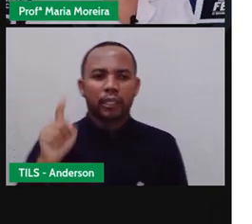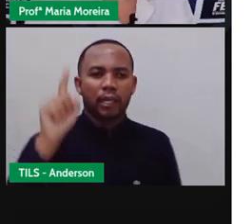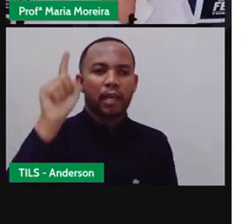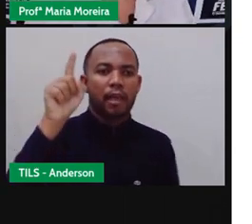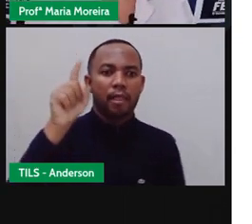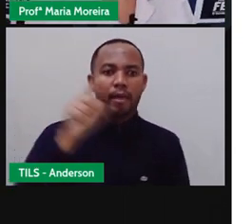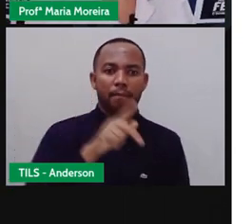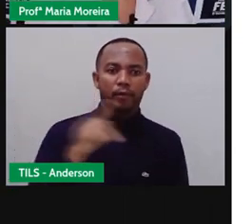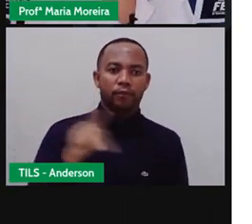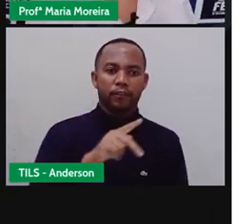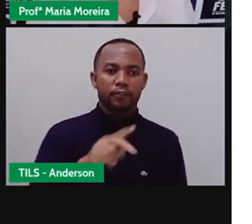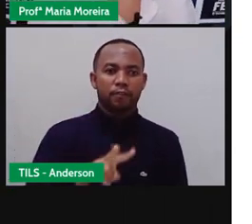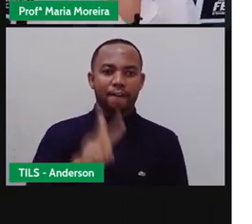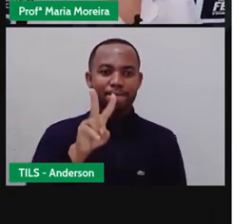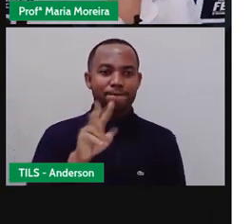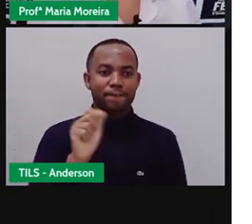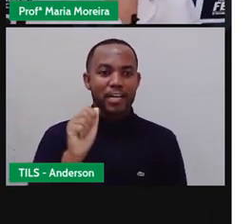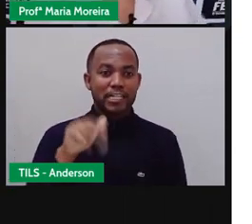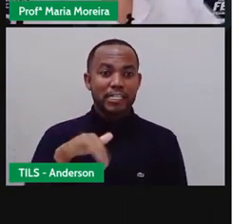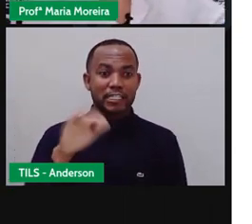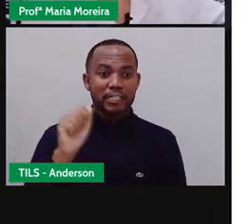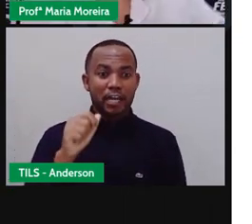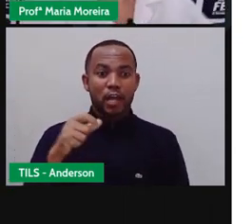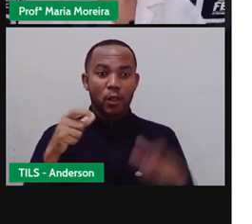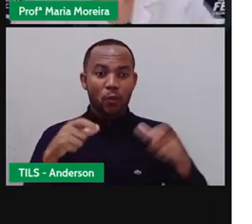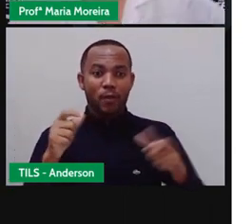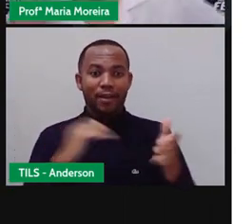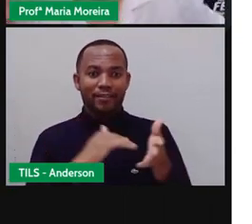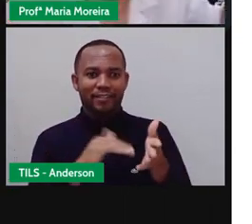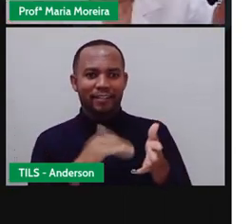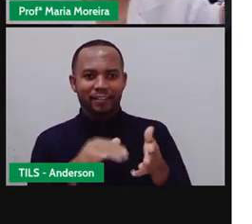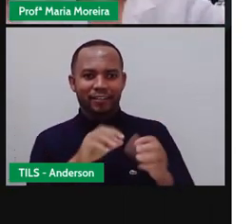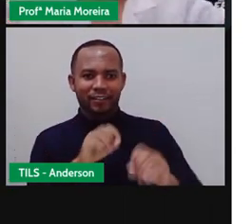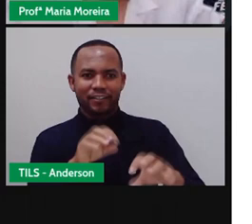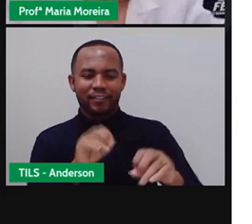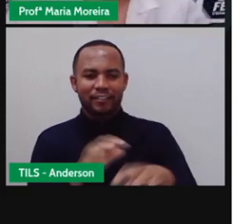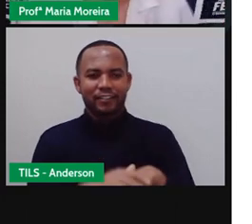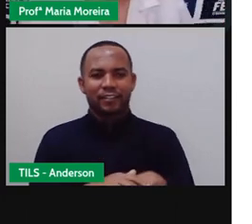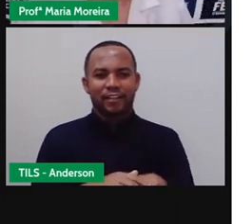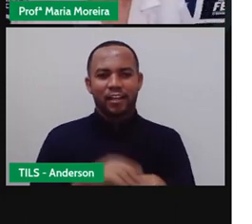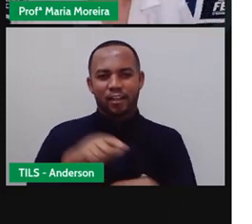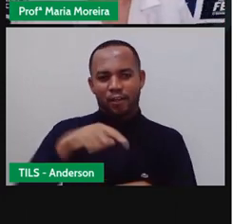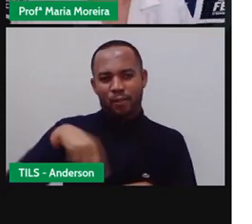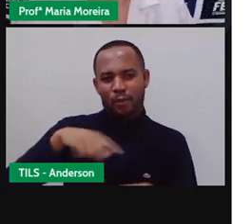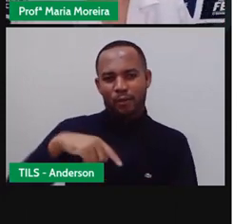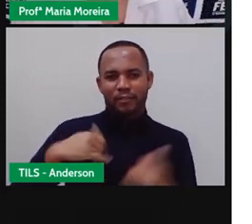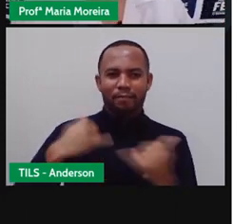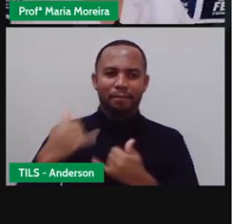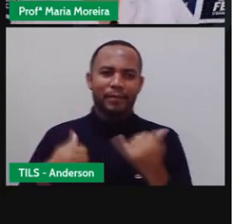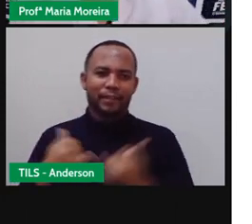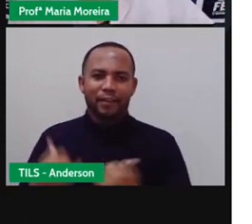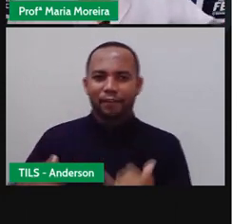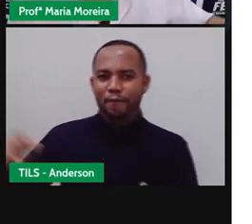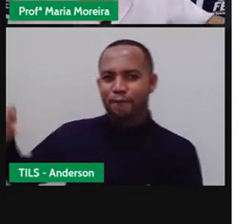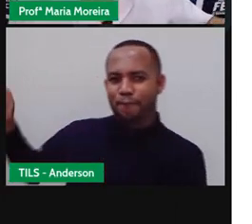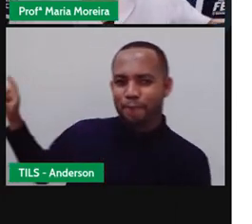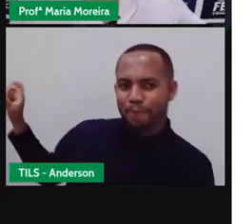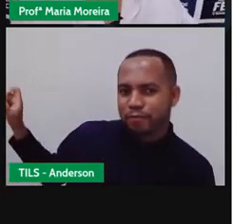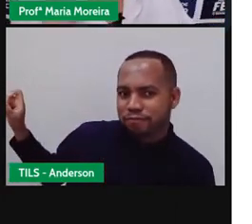Seduc. E aí, gente tira uma foto aqui, né? Brincando e tal e sem trabalhar. Opa!